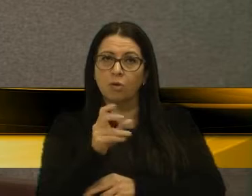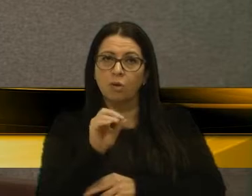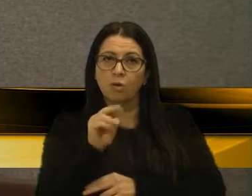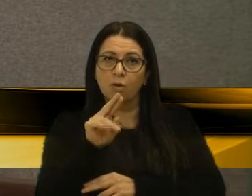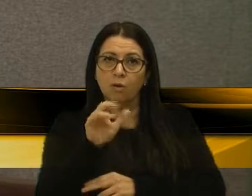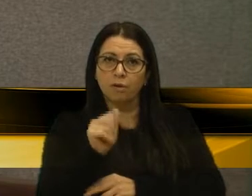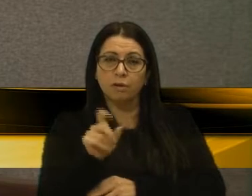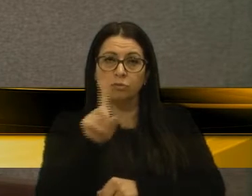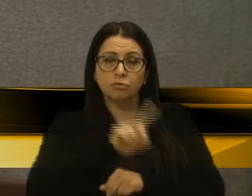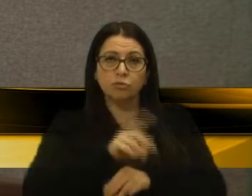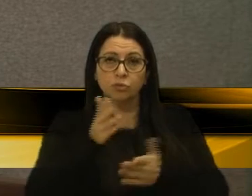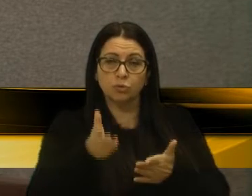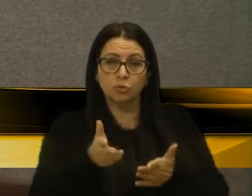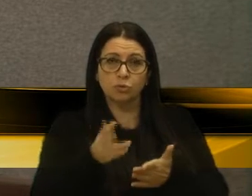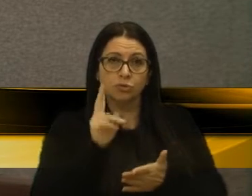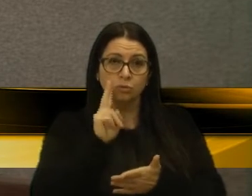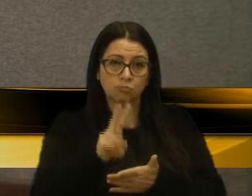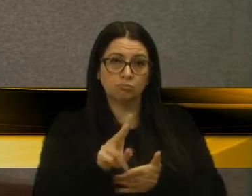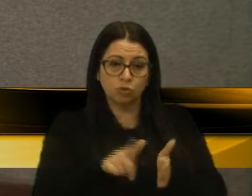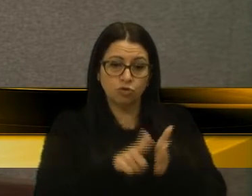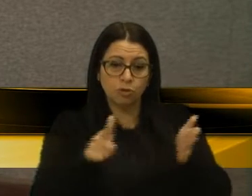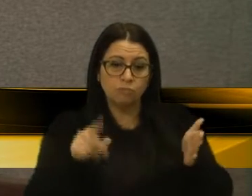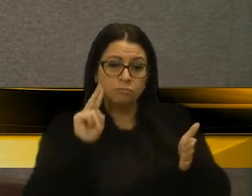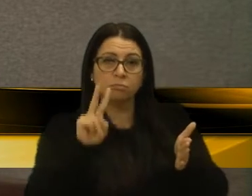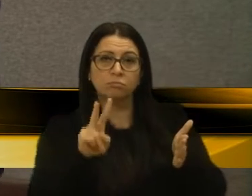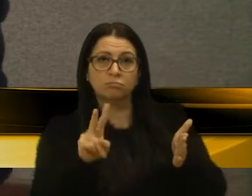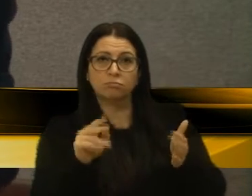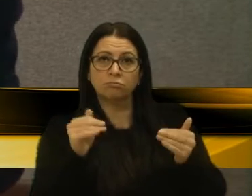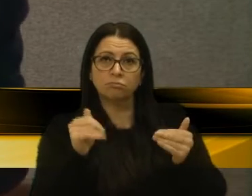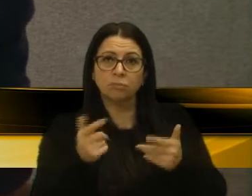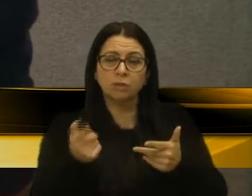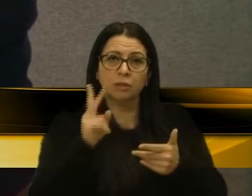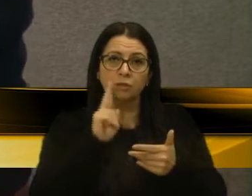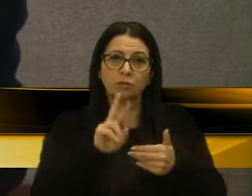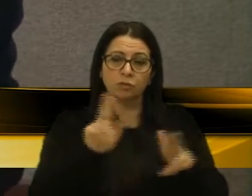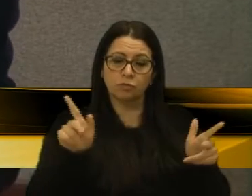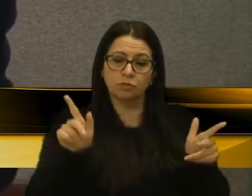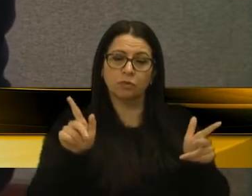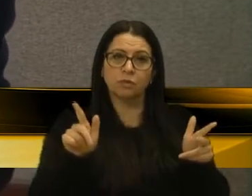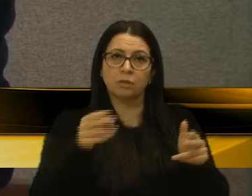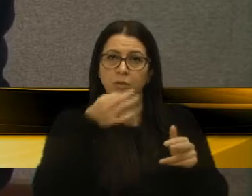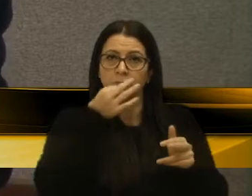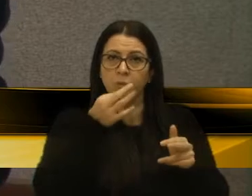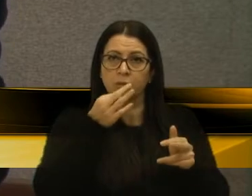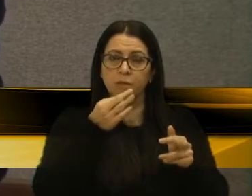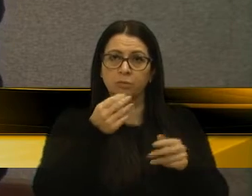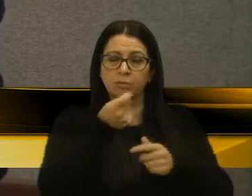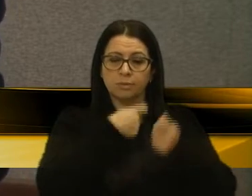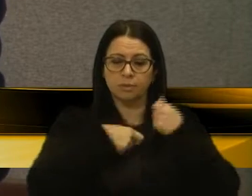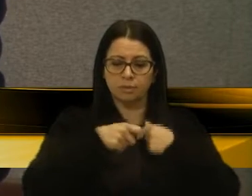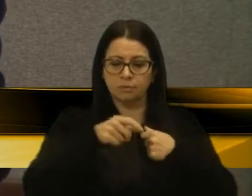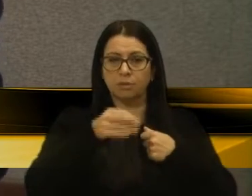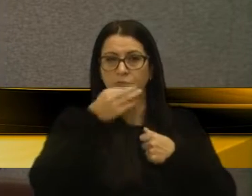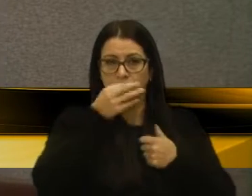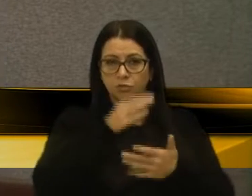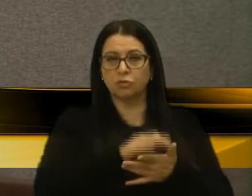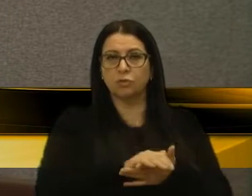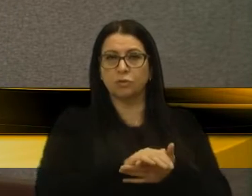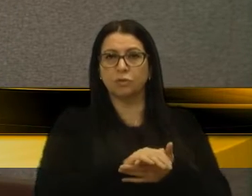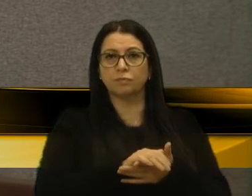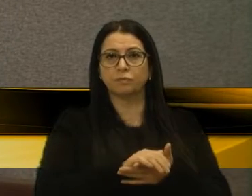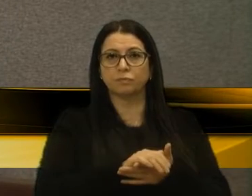de hoje e que contrasta com o posicionamento da administração municipal de Caxias do Sul,